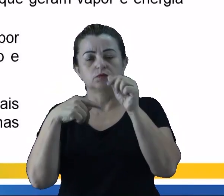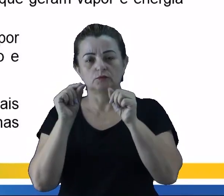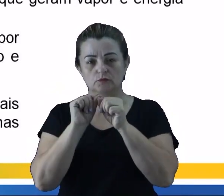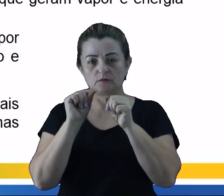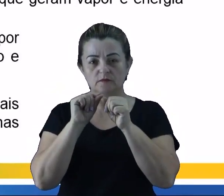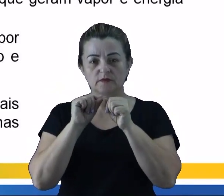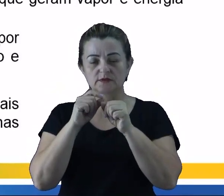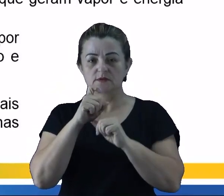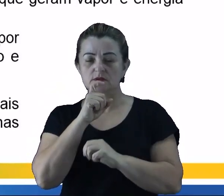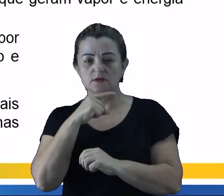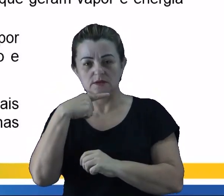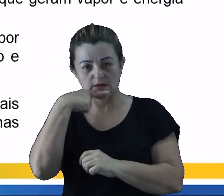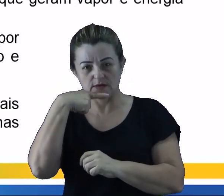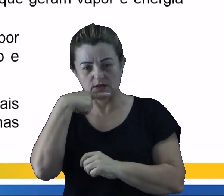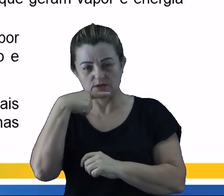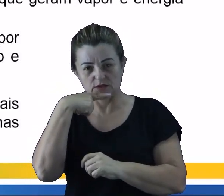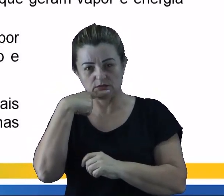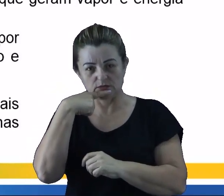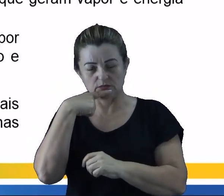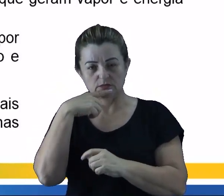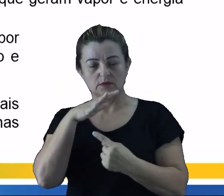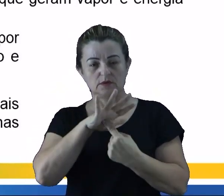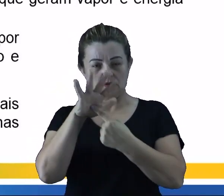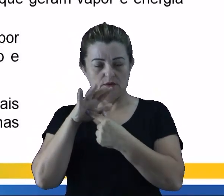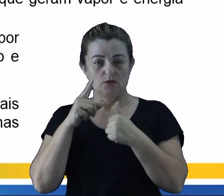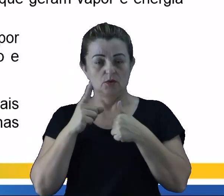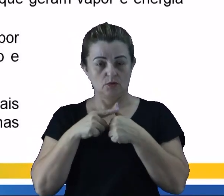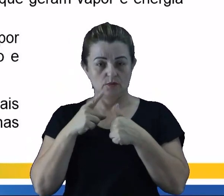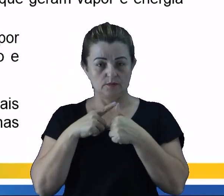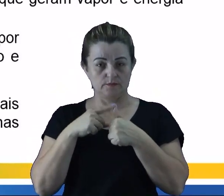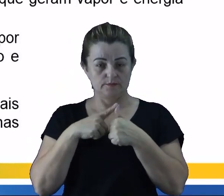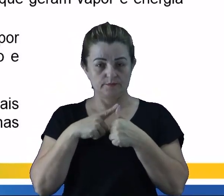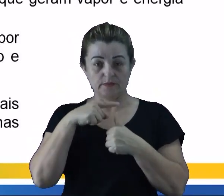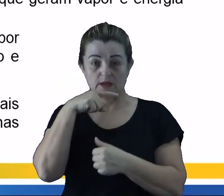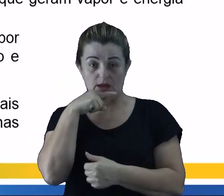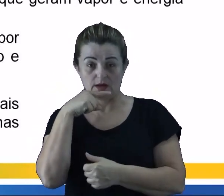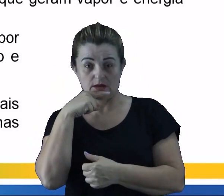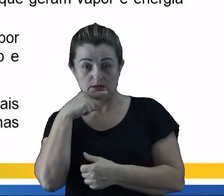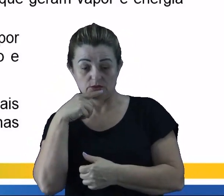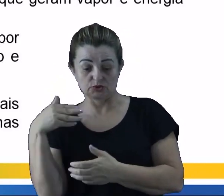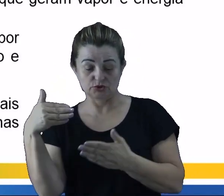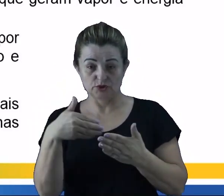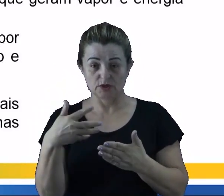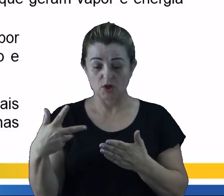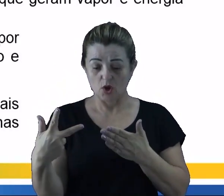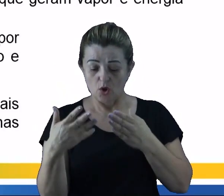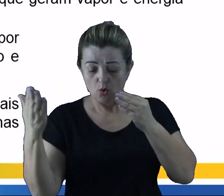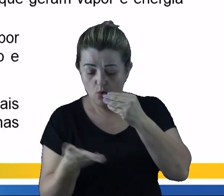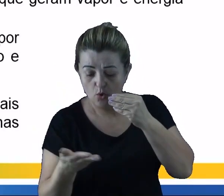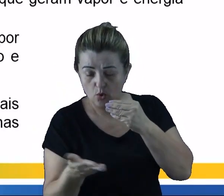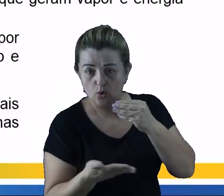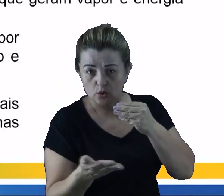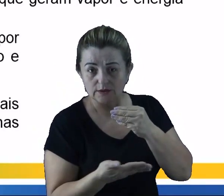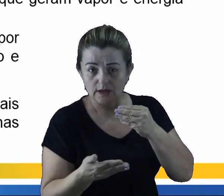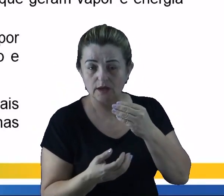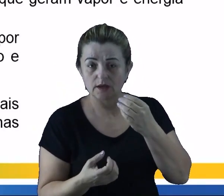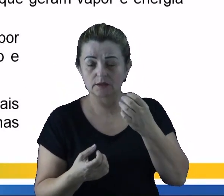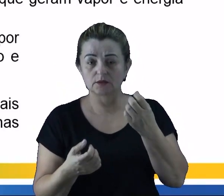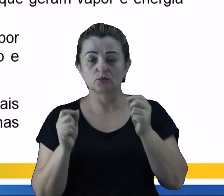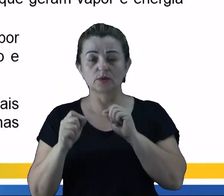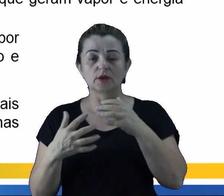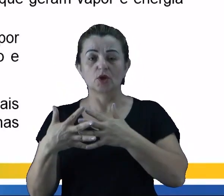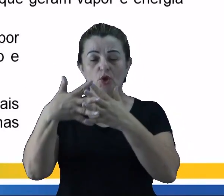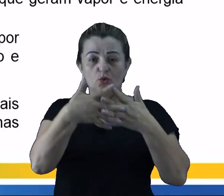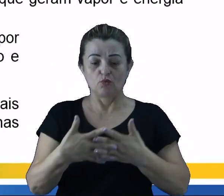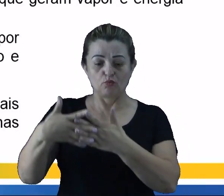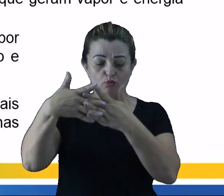cana de açúcar, entre os quais se destacam. 1. A cana chega cortada da lavoura por meio de caminhões e é